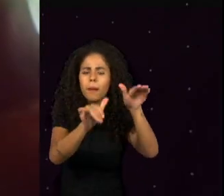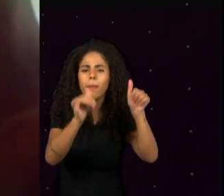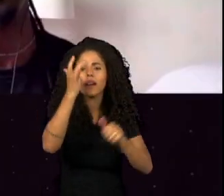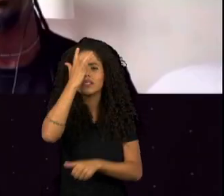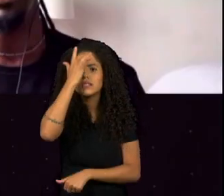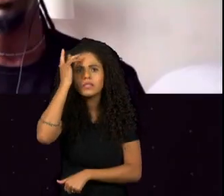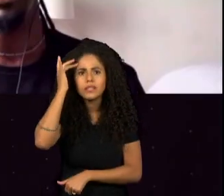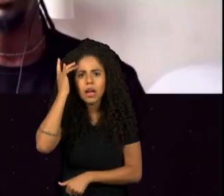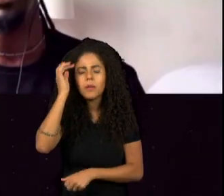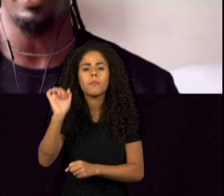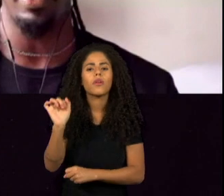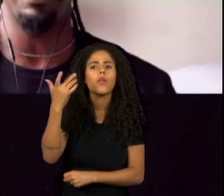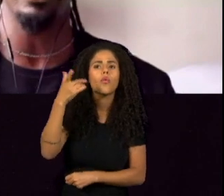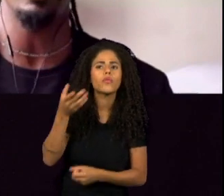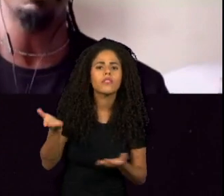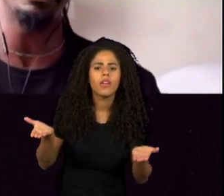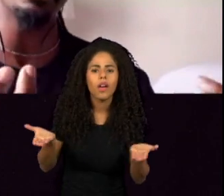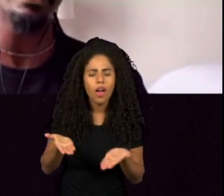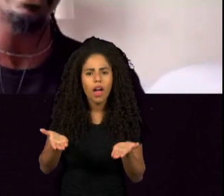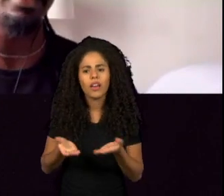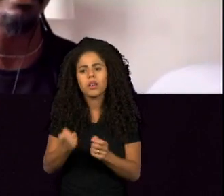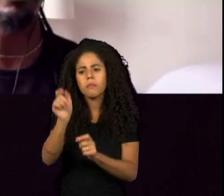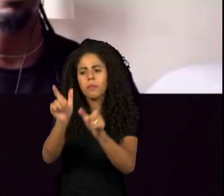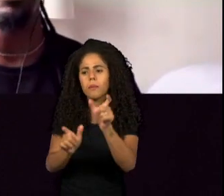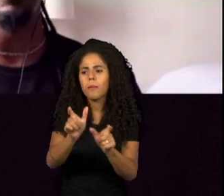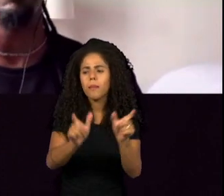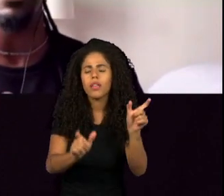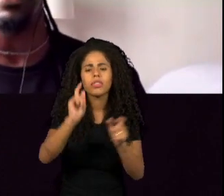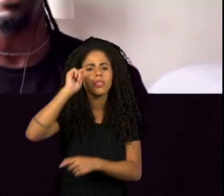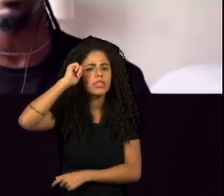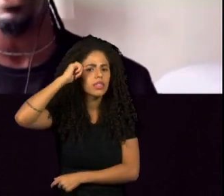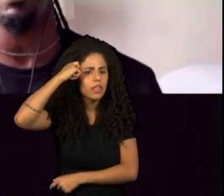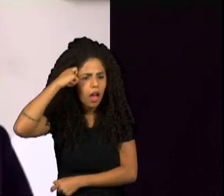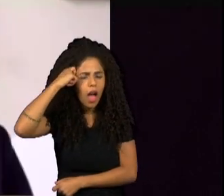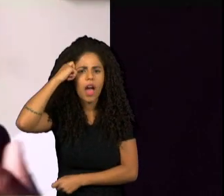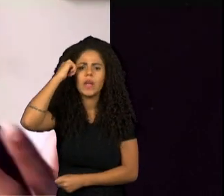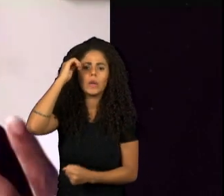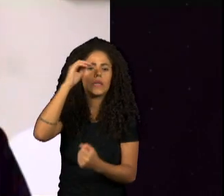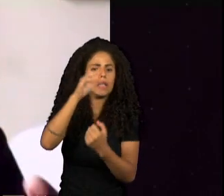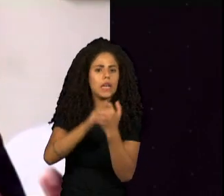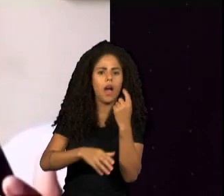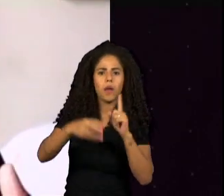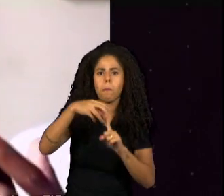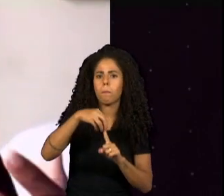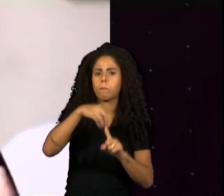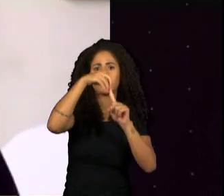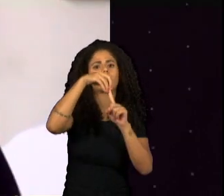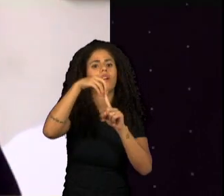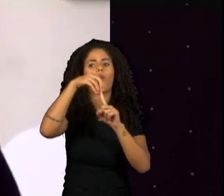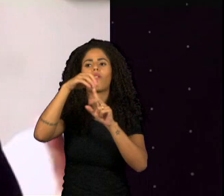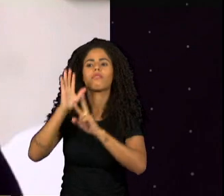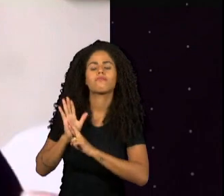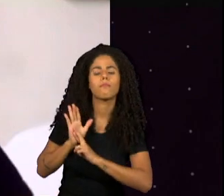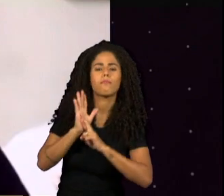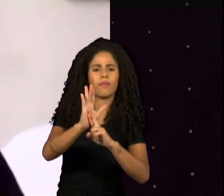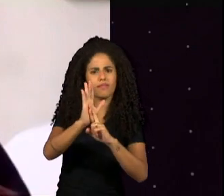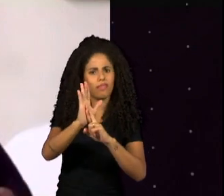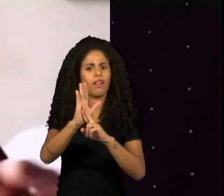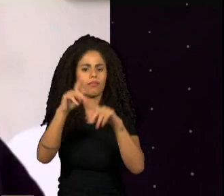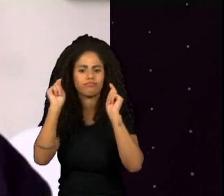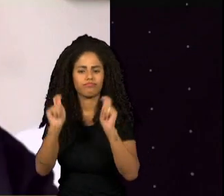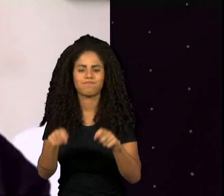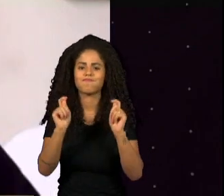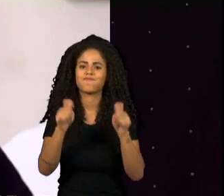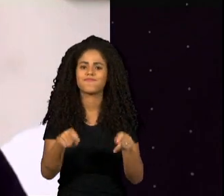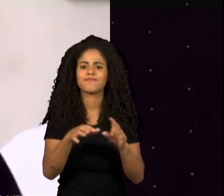aconteça em relação a pessoas pretas criando e fazendo, sabe? É esse o nosso anseio, que seja realmente um